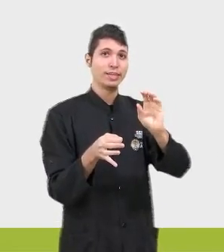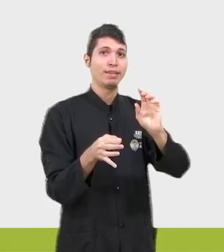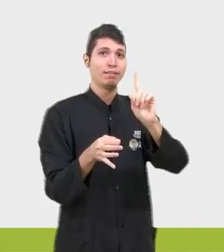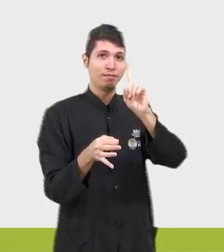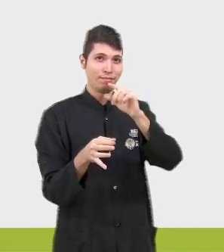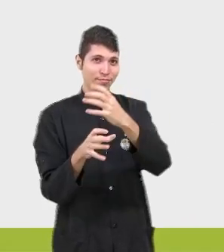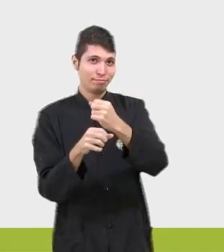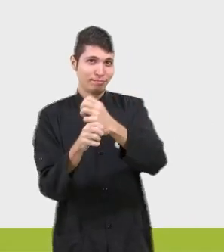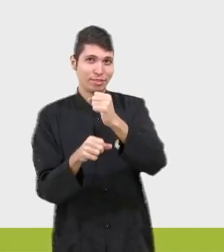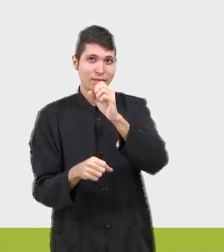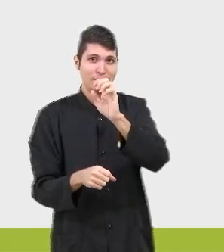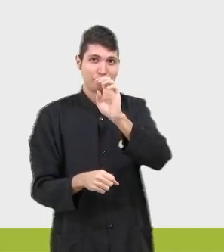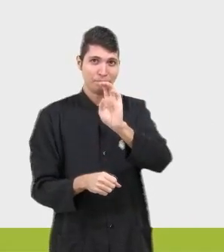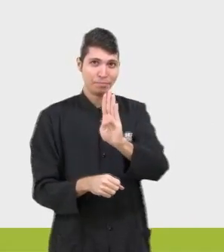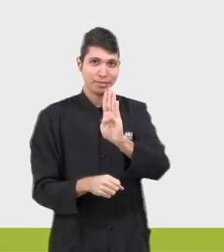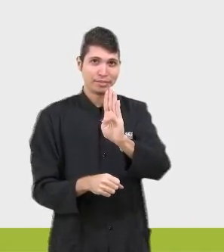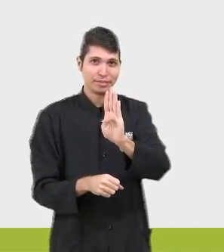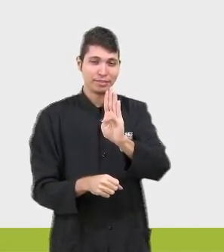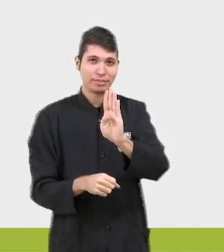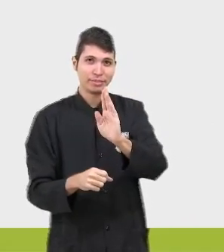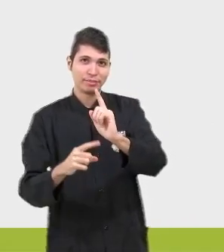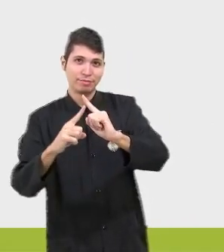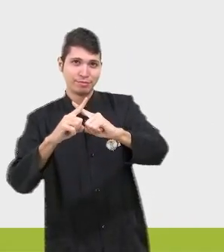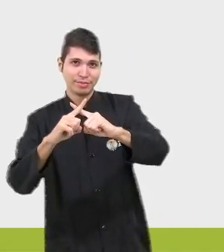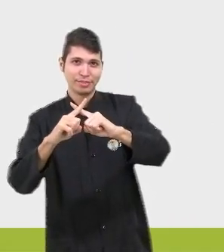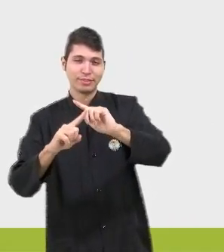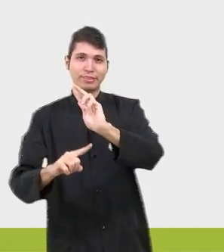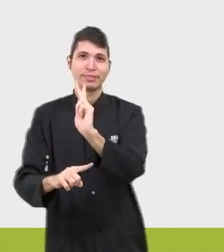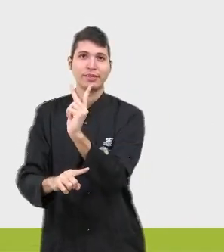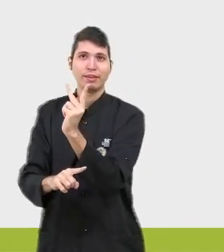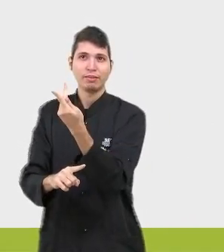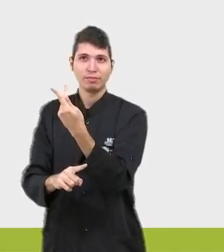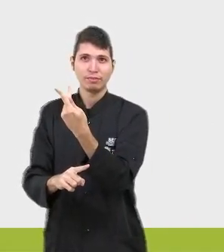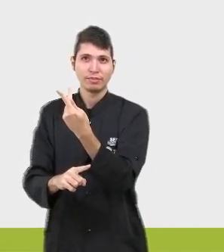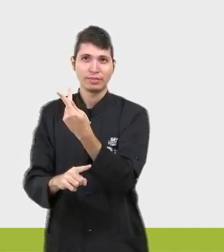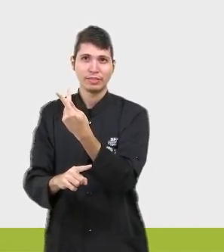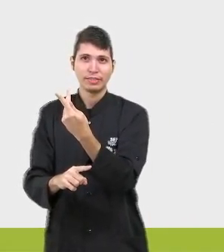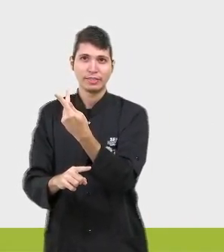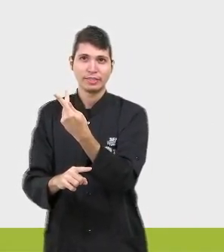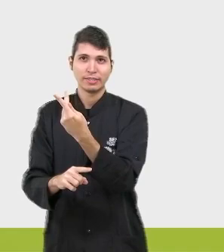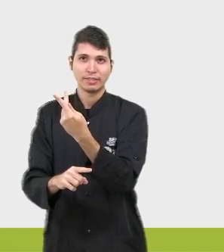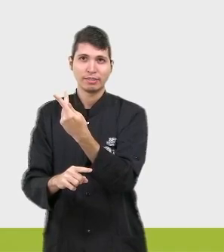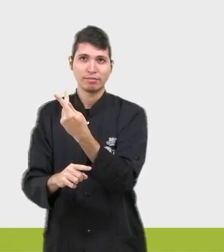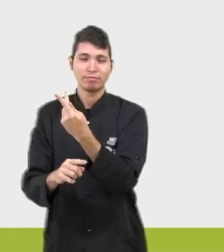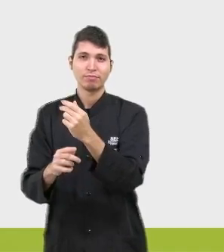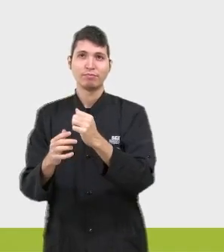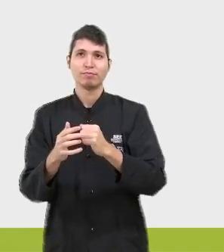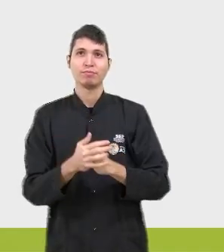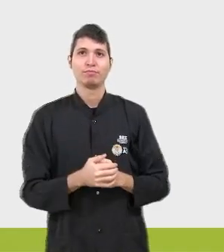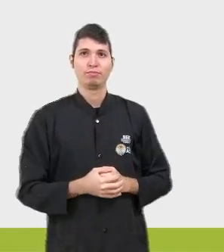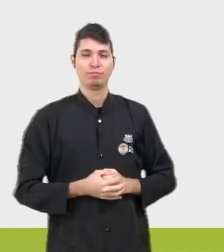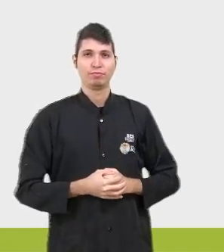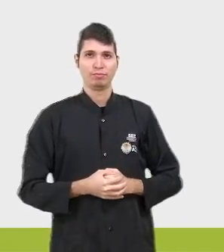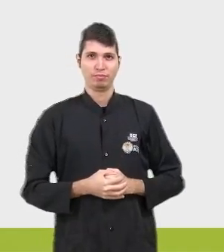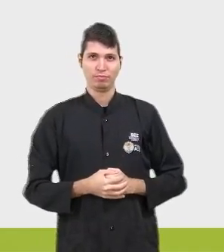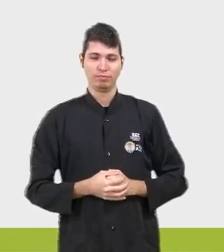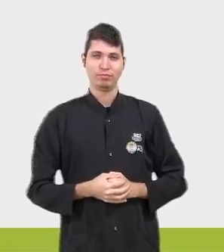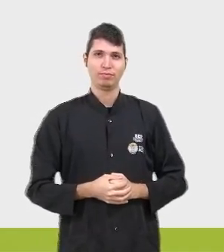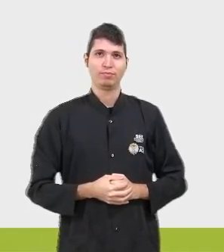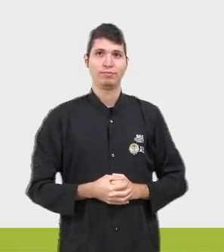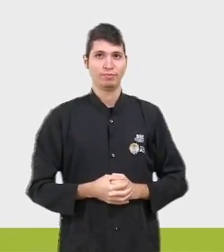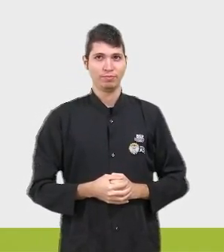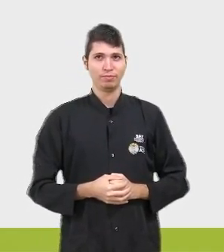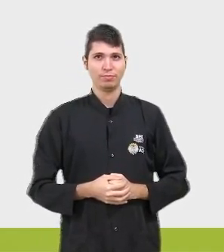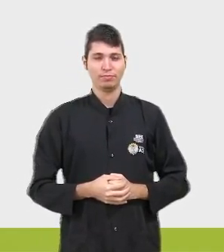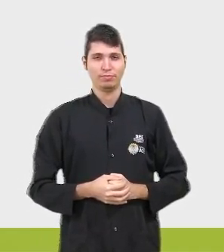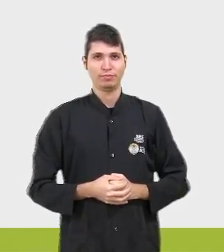vezes altura. Como assim, professor? A área do retângulo vai ser o B, né, que a vê agora na fórmula, vezes altura. Olha aí,